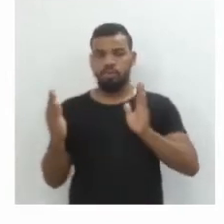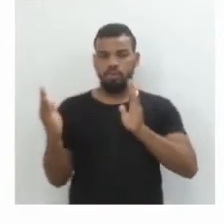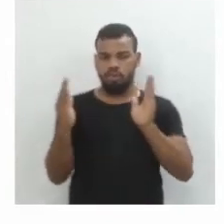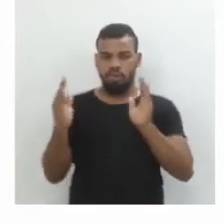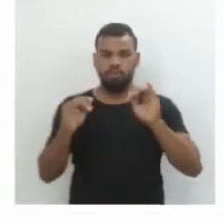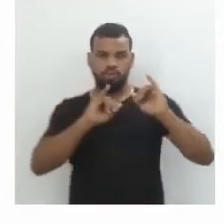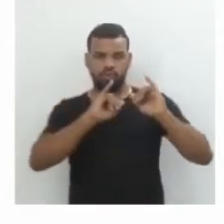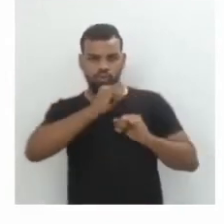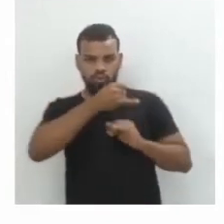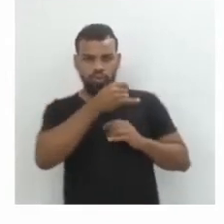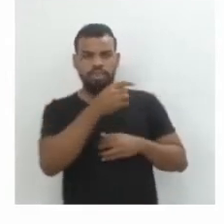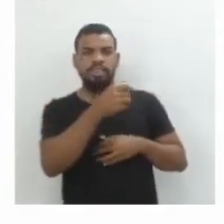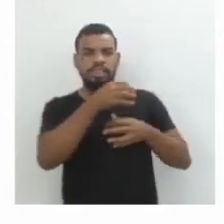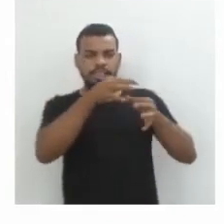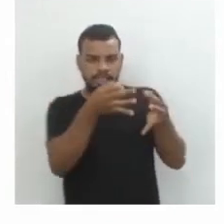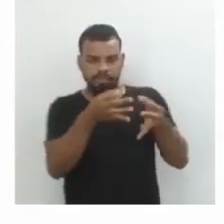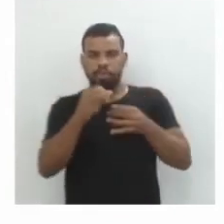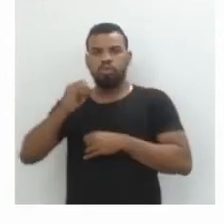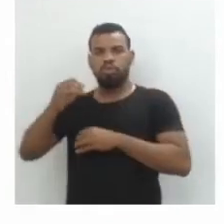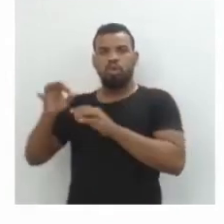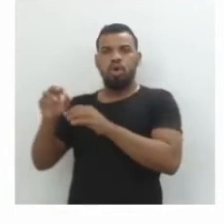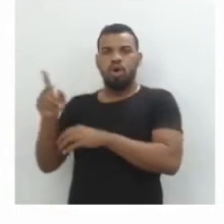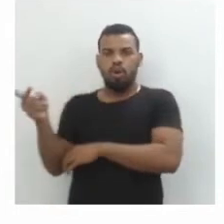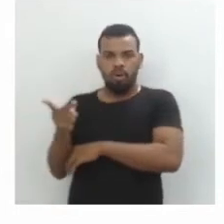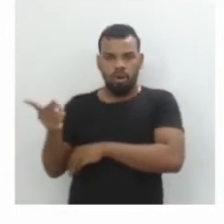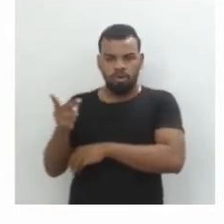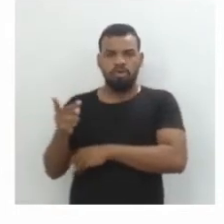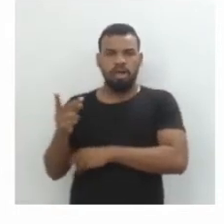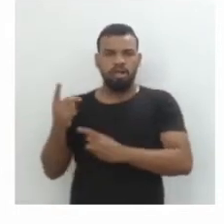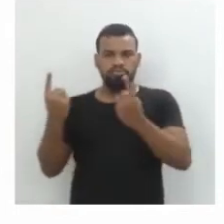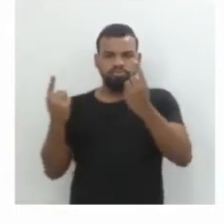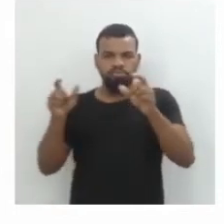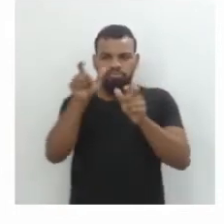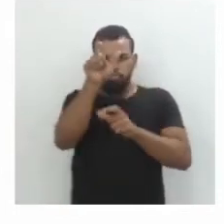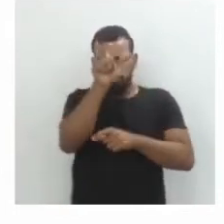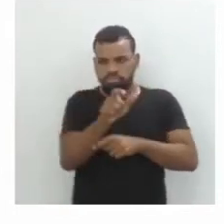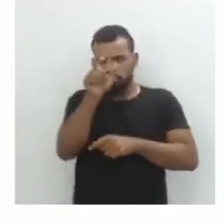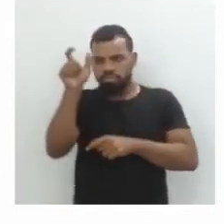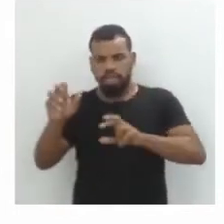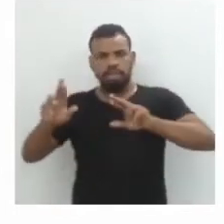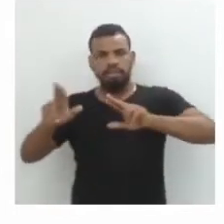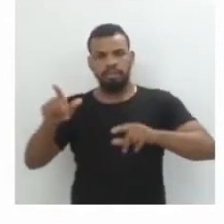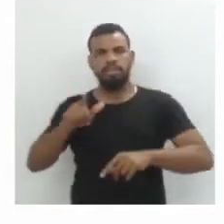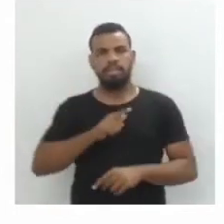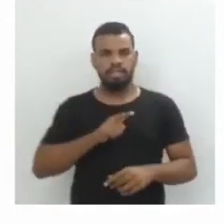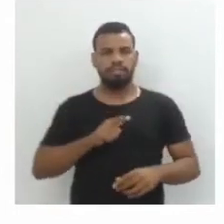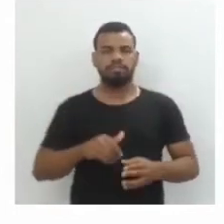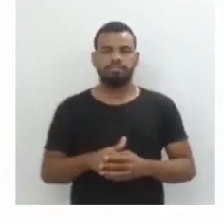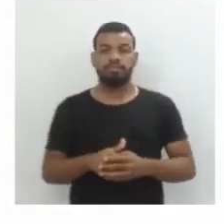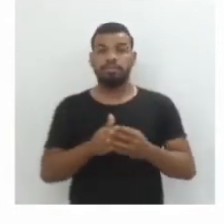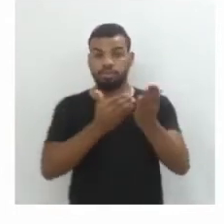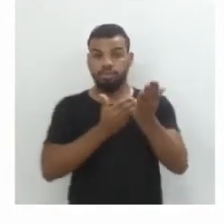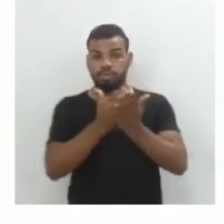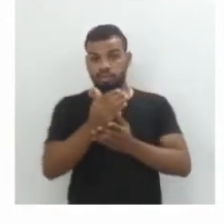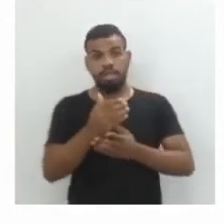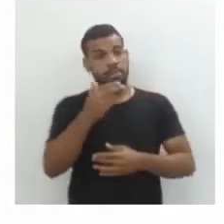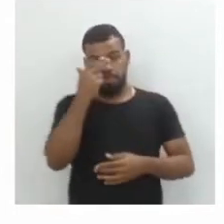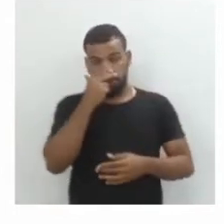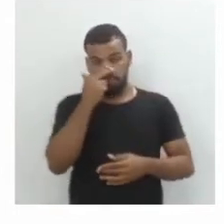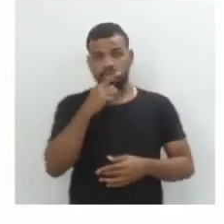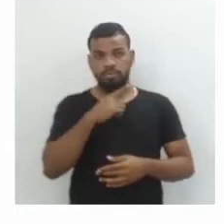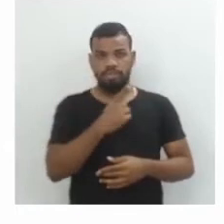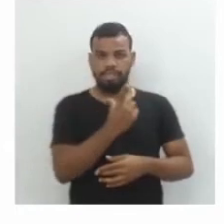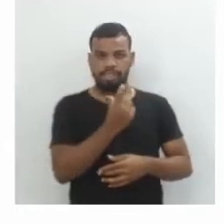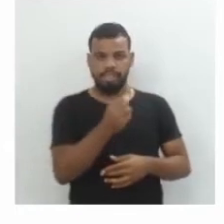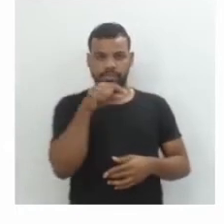coluna de juros compostos, a gente vai perceber uma diferença. No início o montante é o mesmo. O valor que ela pegou foi